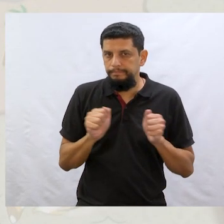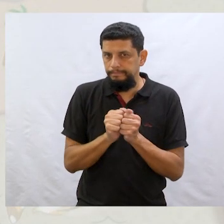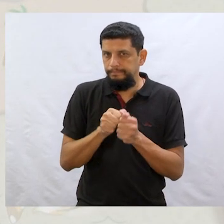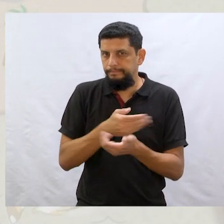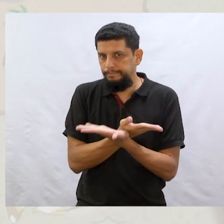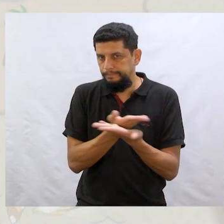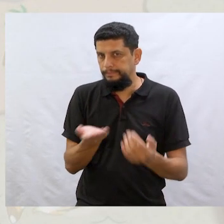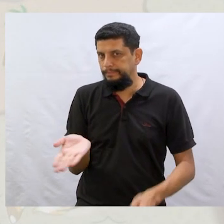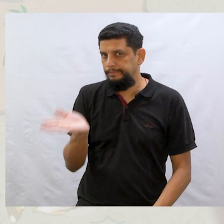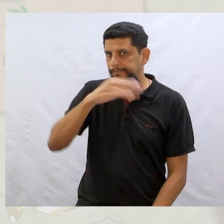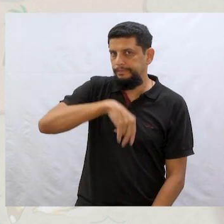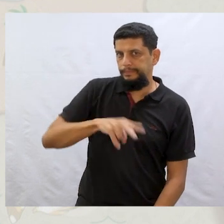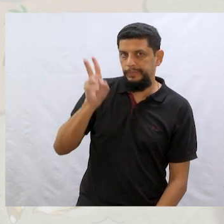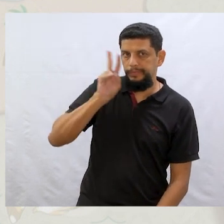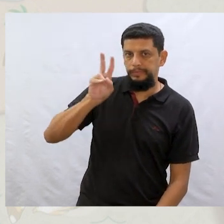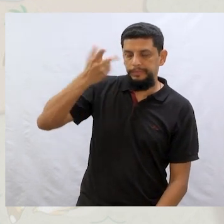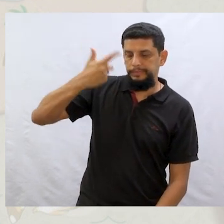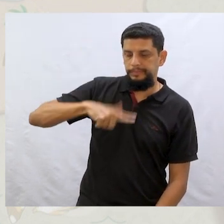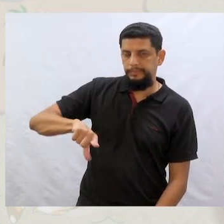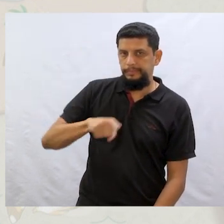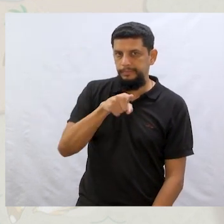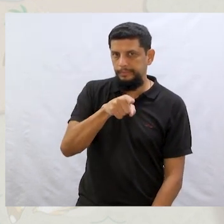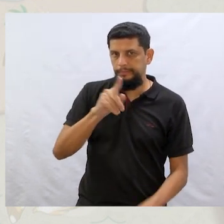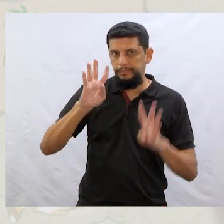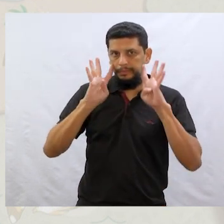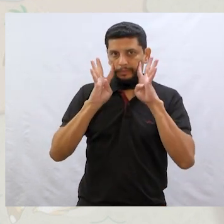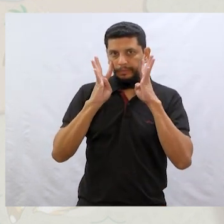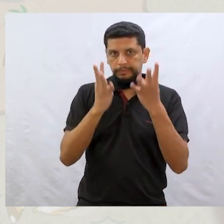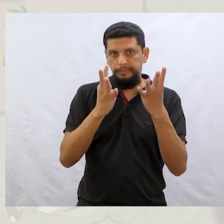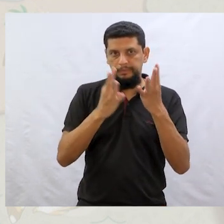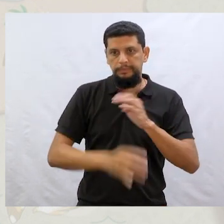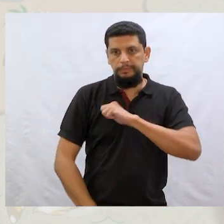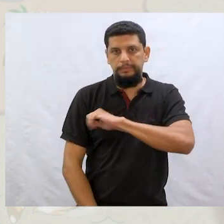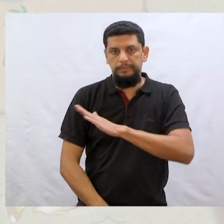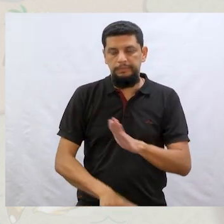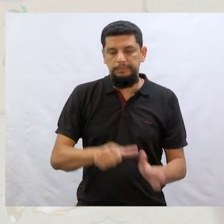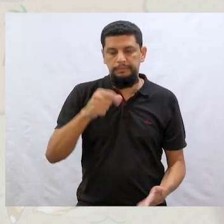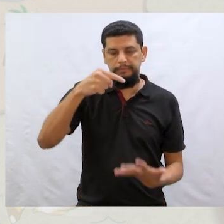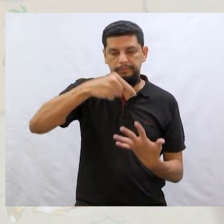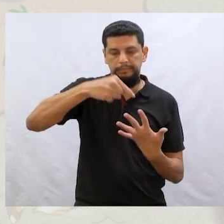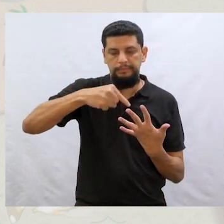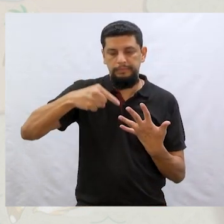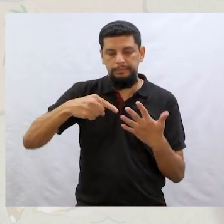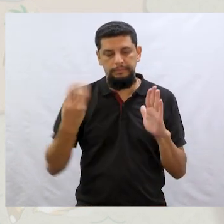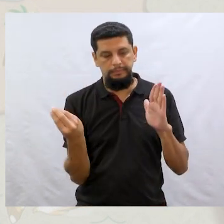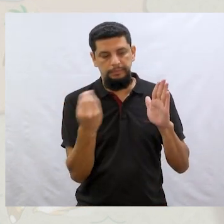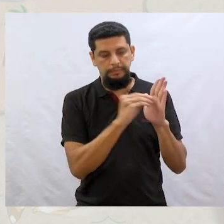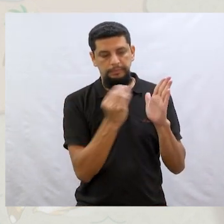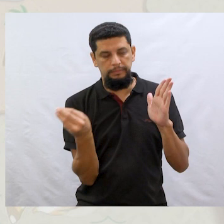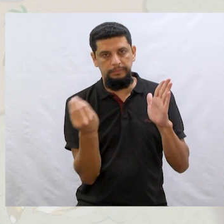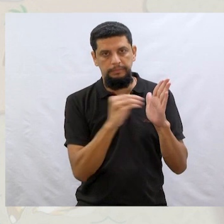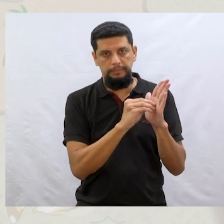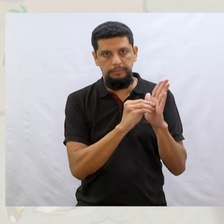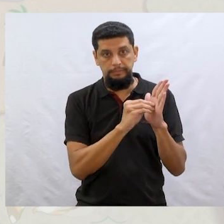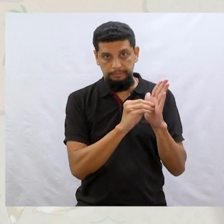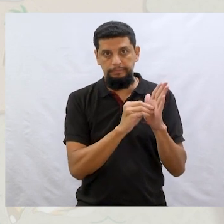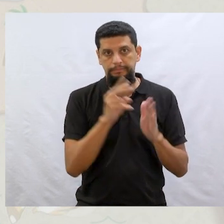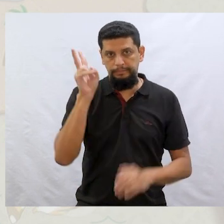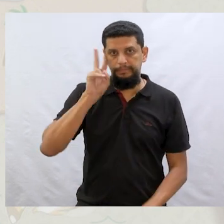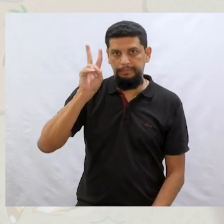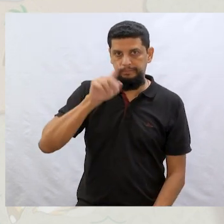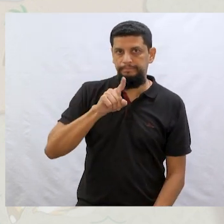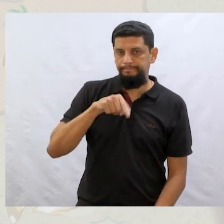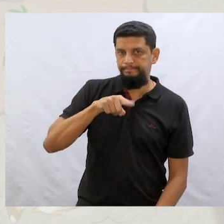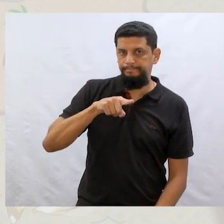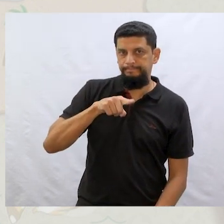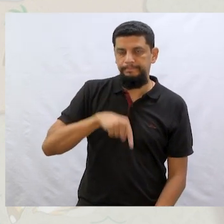relembrar? Vamos lá, então. Gente, presta atenção aí, ó. Aí está o primeiro elemento que nós colocamos lá na nossa primeira aula juntos.